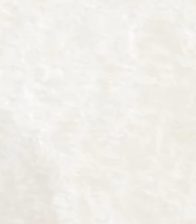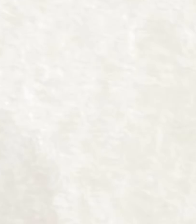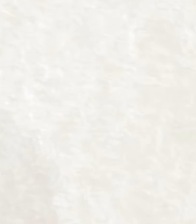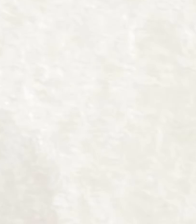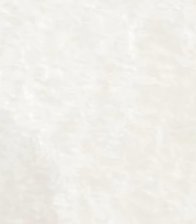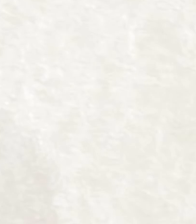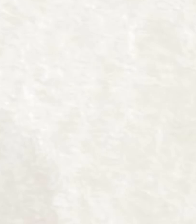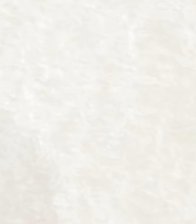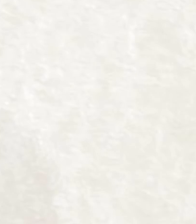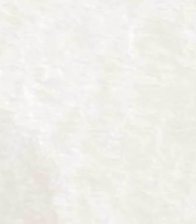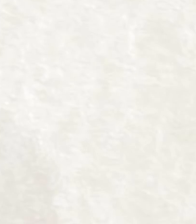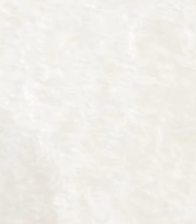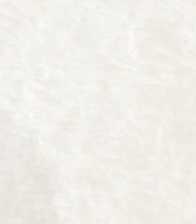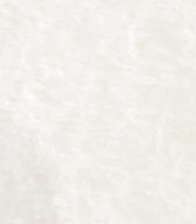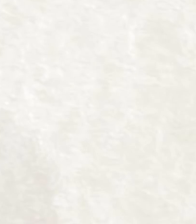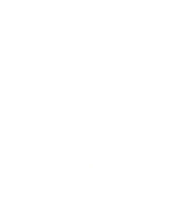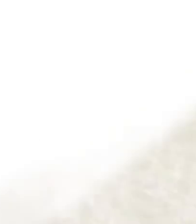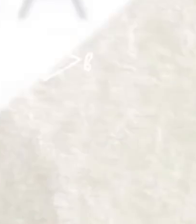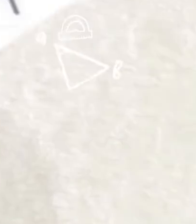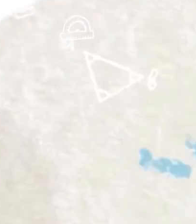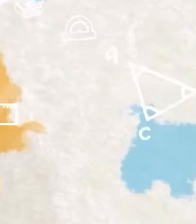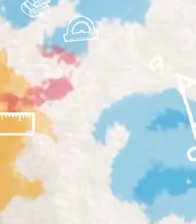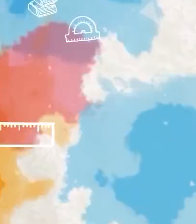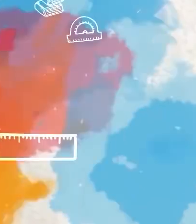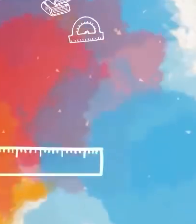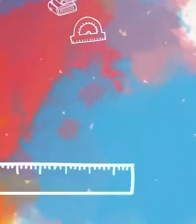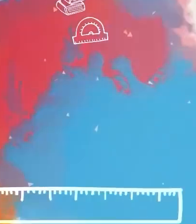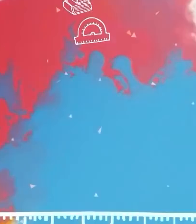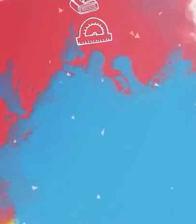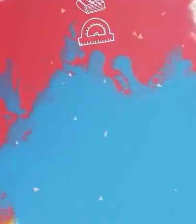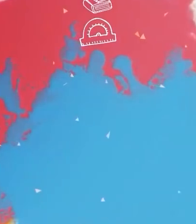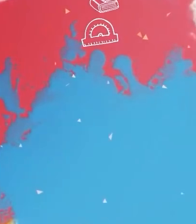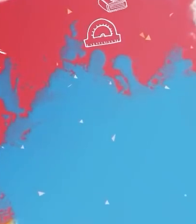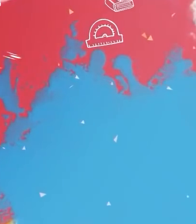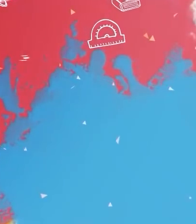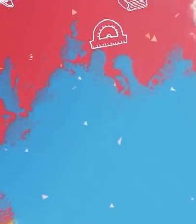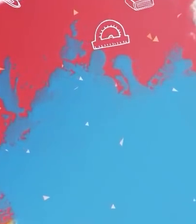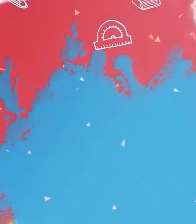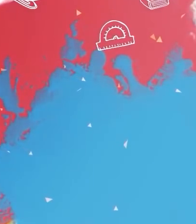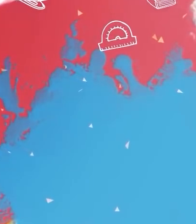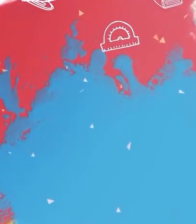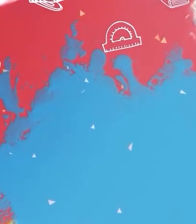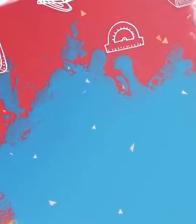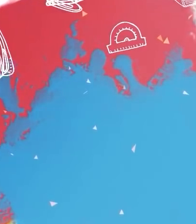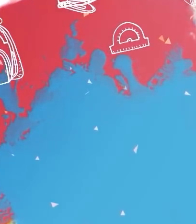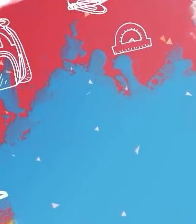e até quarta-feira! e até quarta-feira!